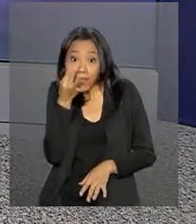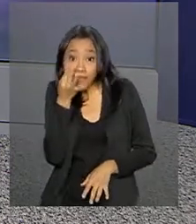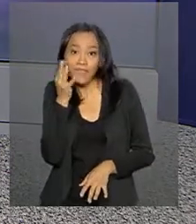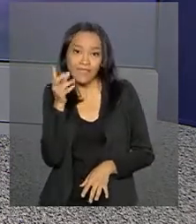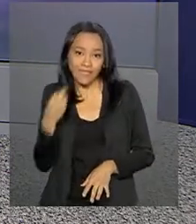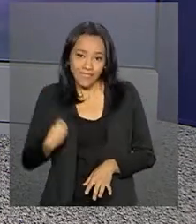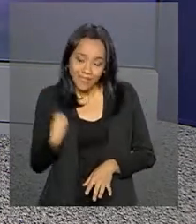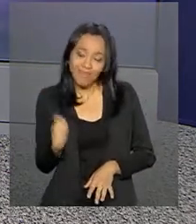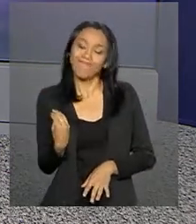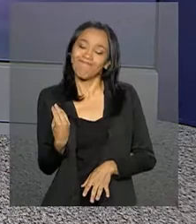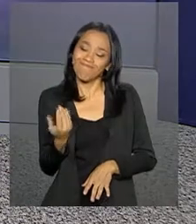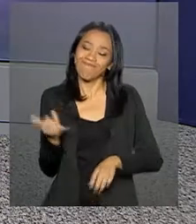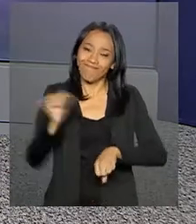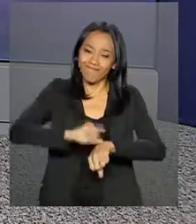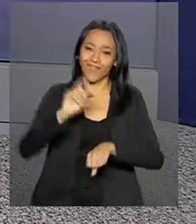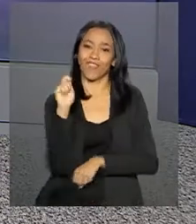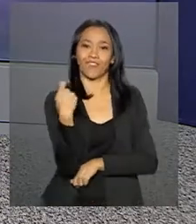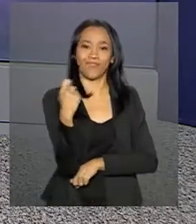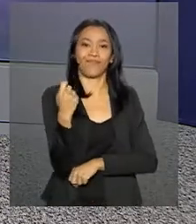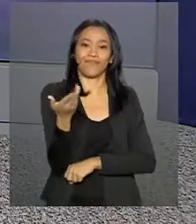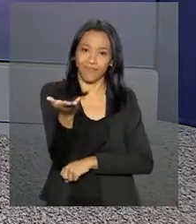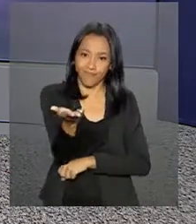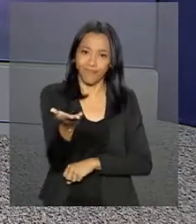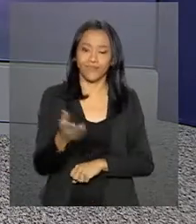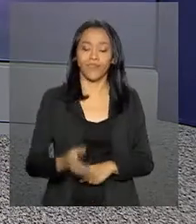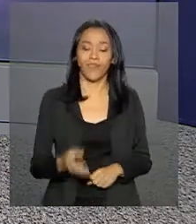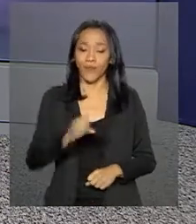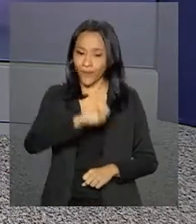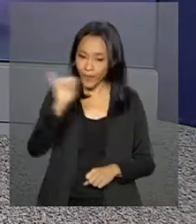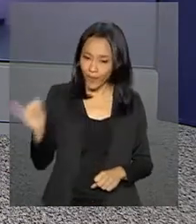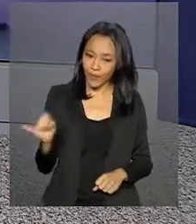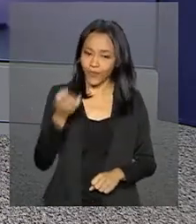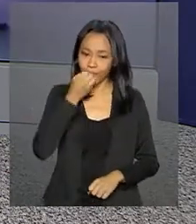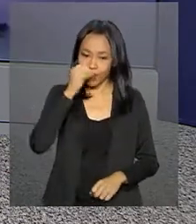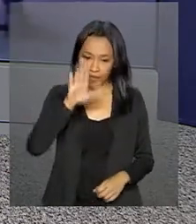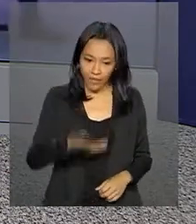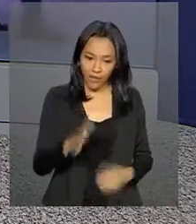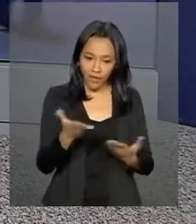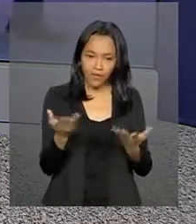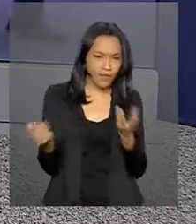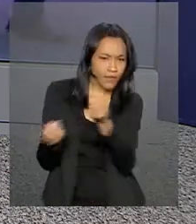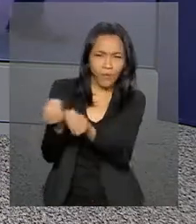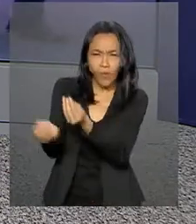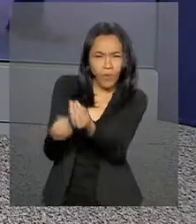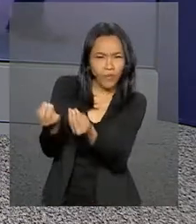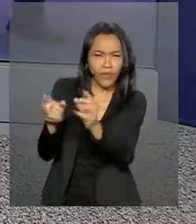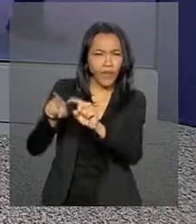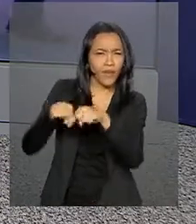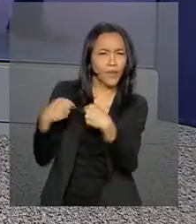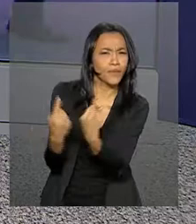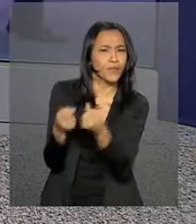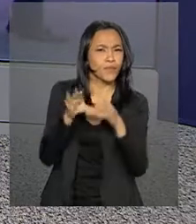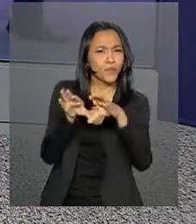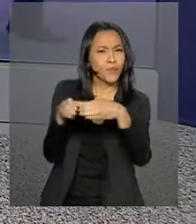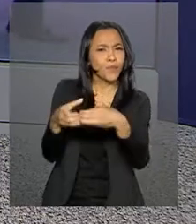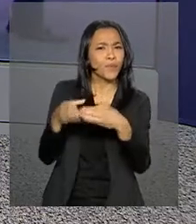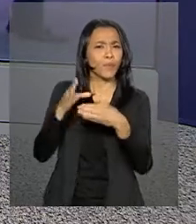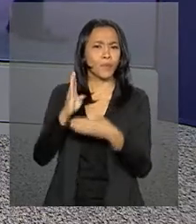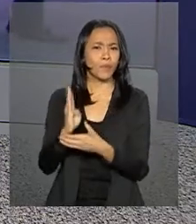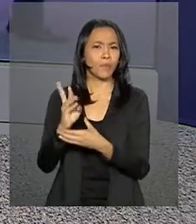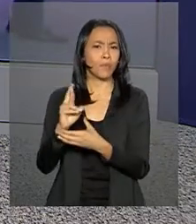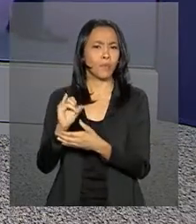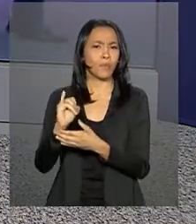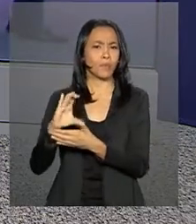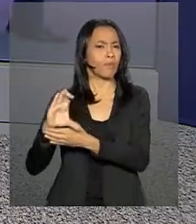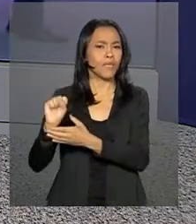Buenos Aires, na Argentina. Olá, Gabriela, boa tarde. Como é que foi essa reunião do BRICS, a participação do presidente